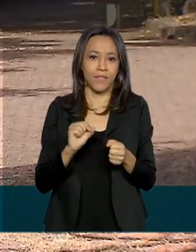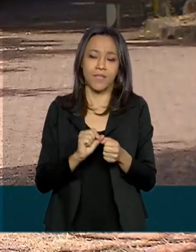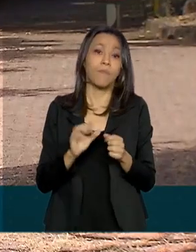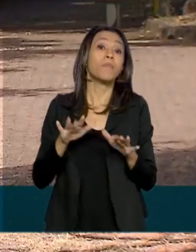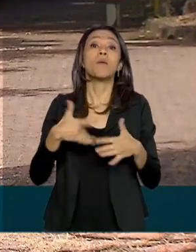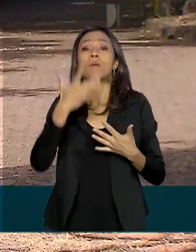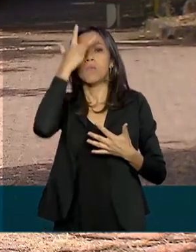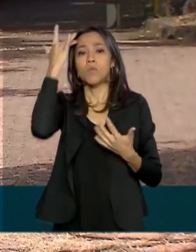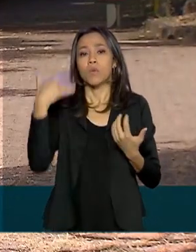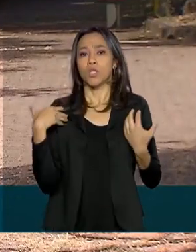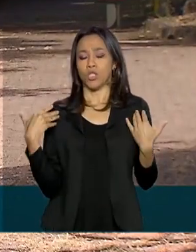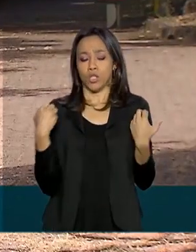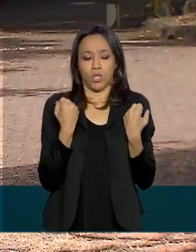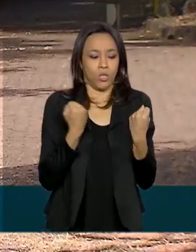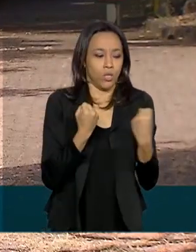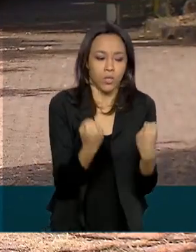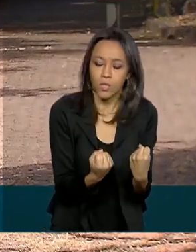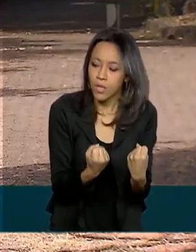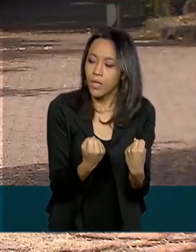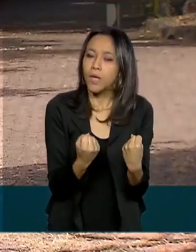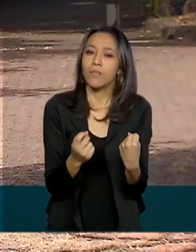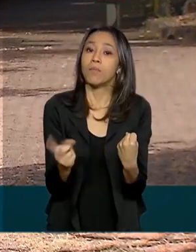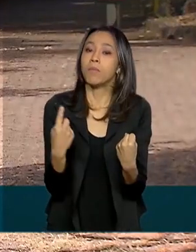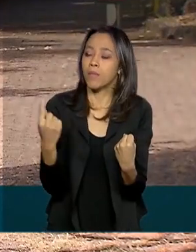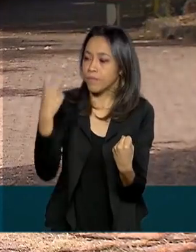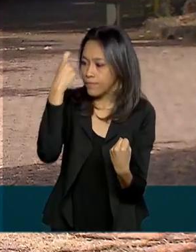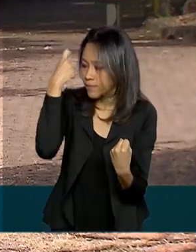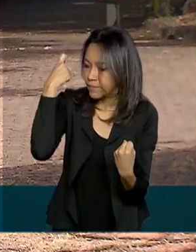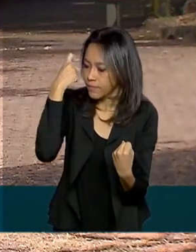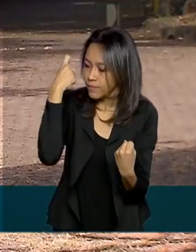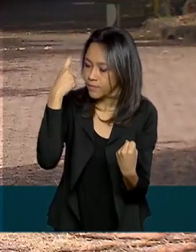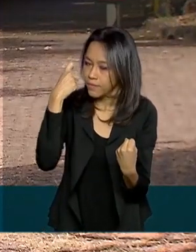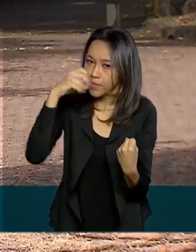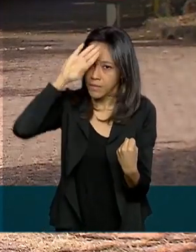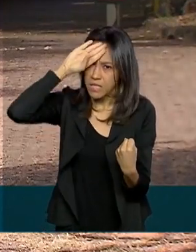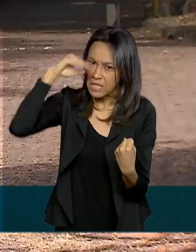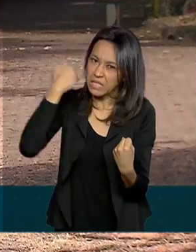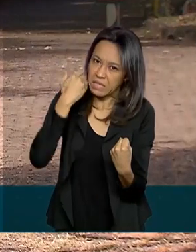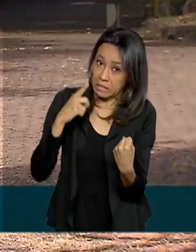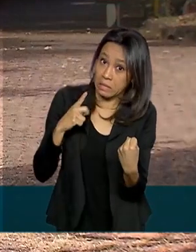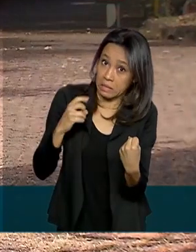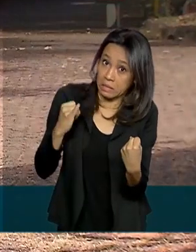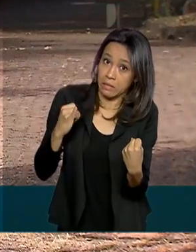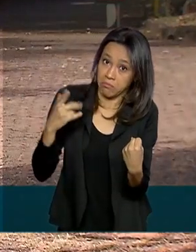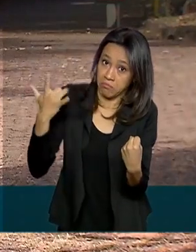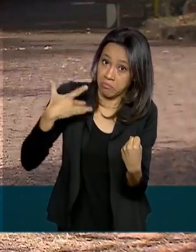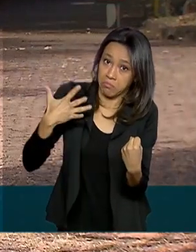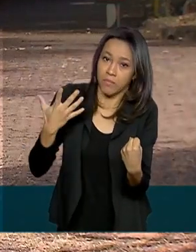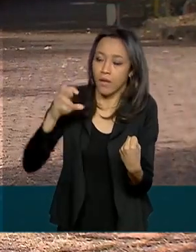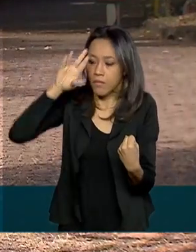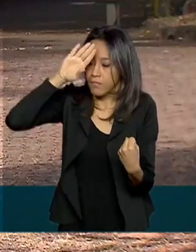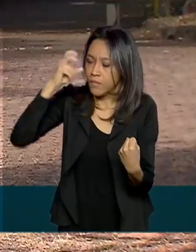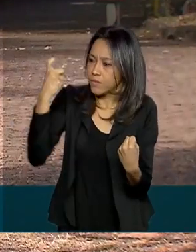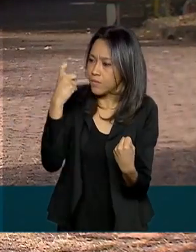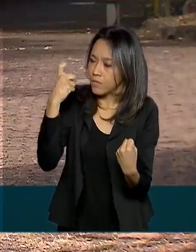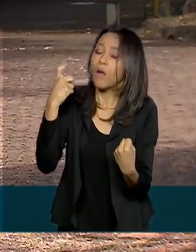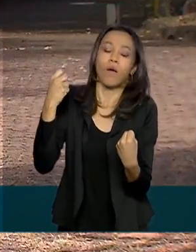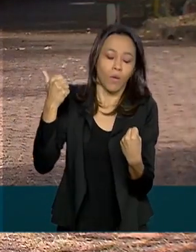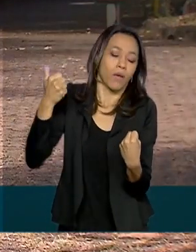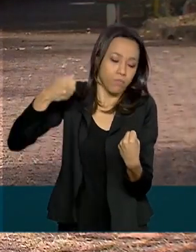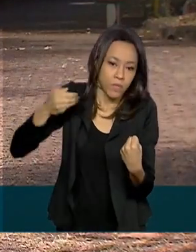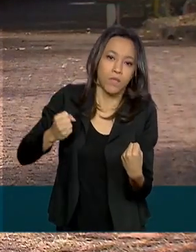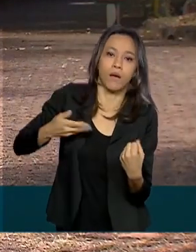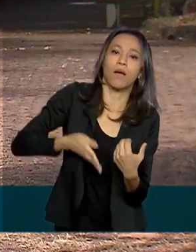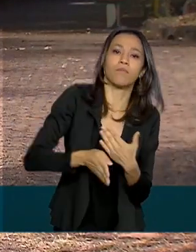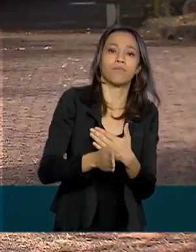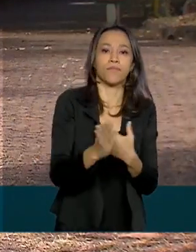estacionamento do parque, ele tem a temperatura corporal aferida. E, claro, outro item obrigatório para o